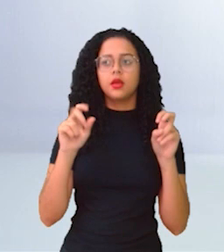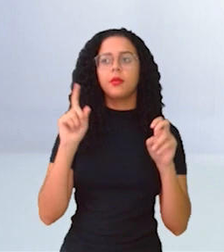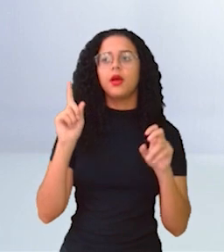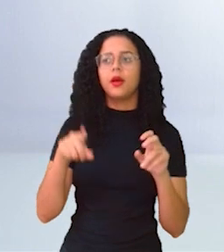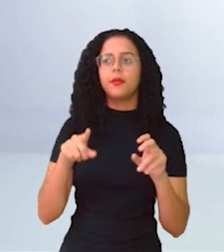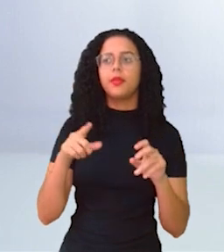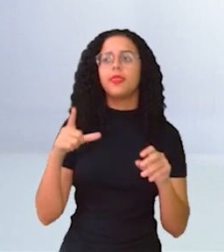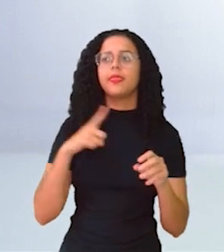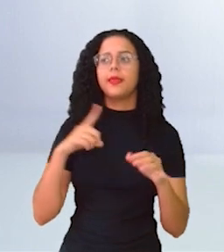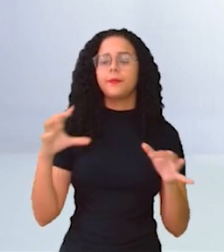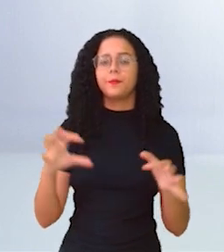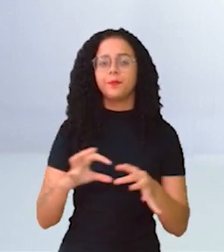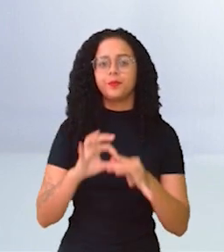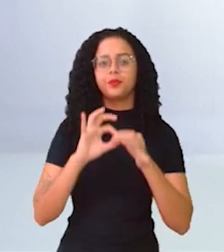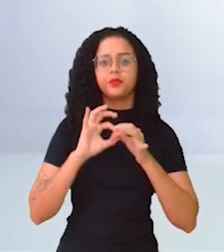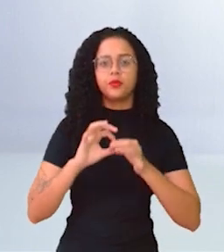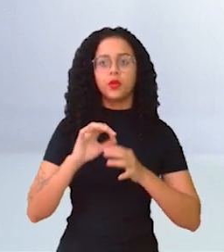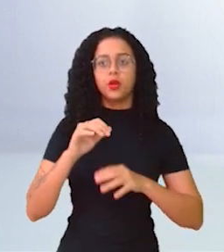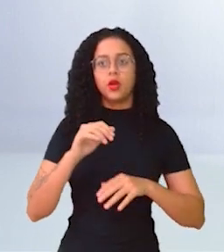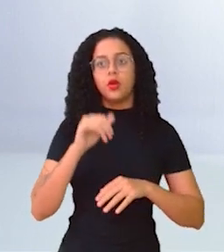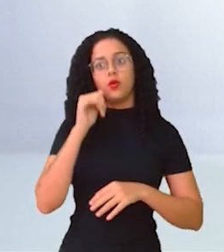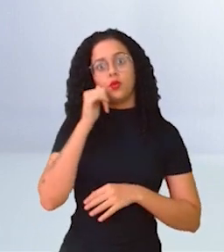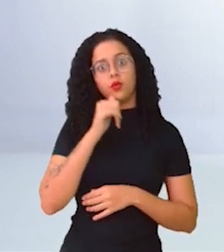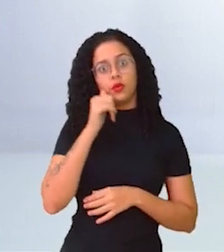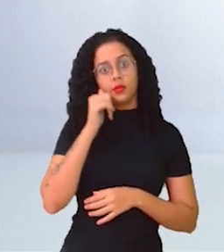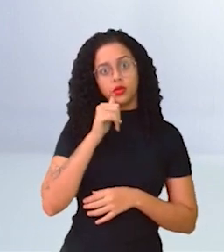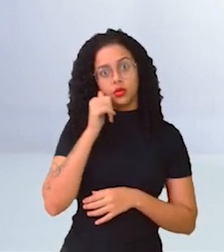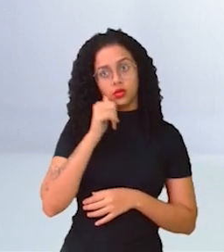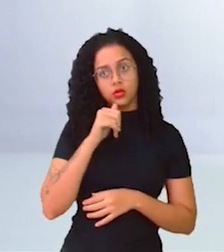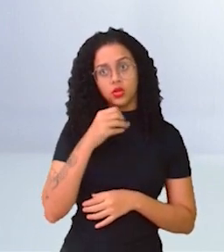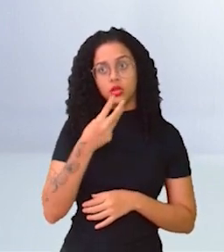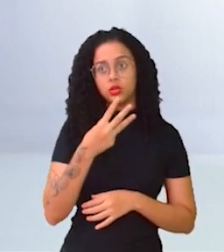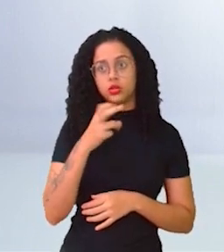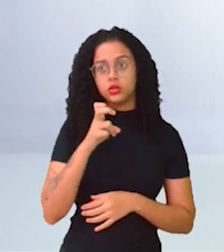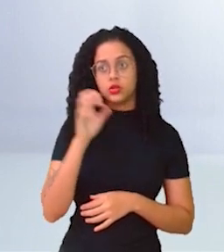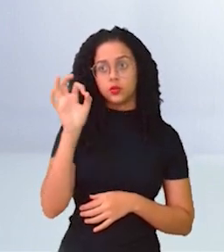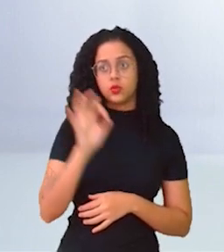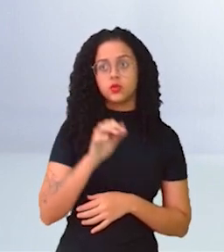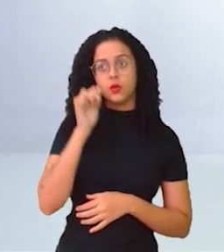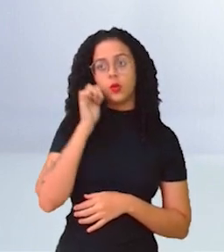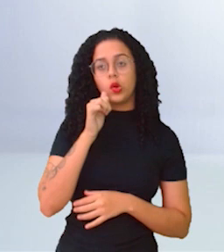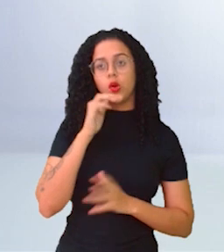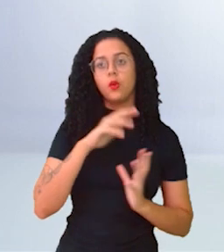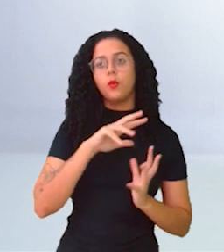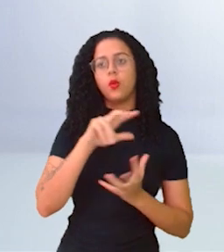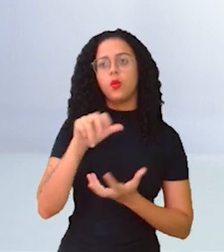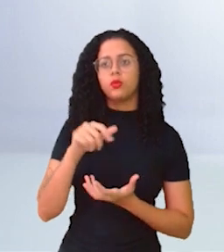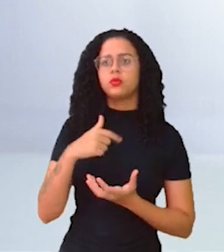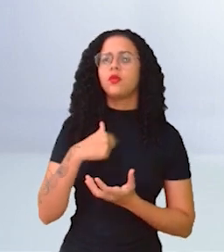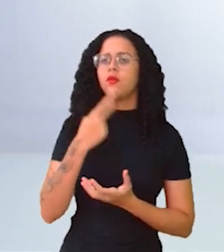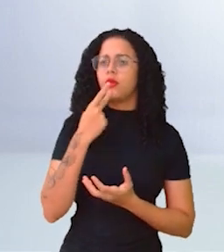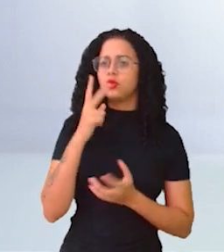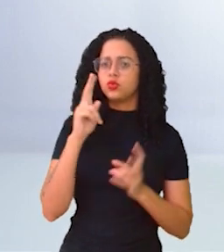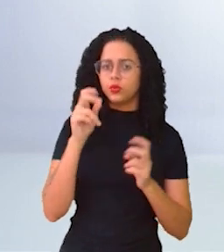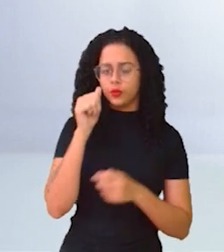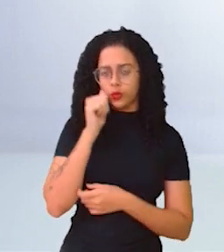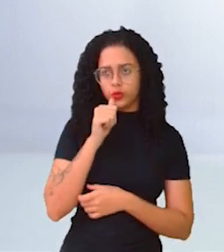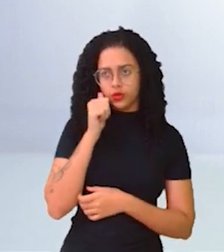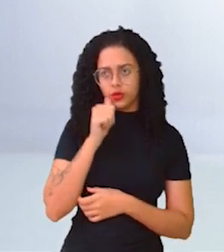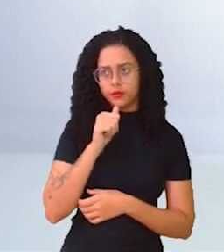é diretamente ligado ao feminino. 35% das mulheres do mundo, veja, a está falando das mulheres,